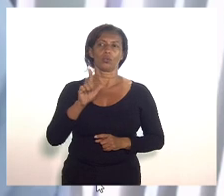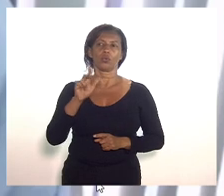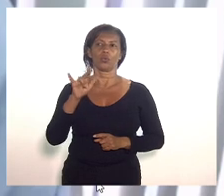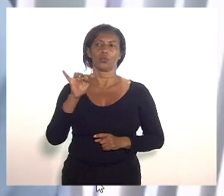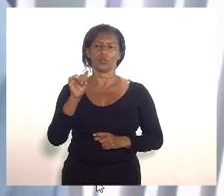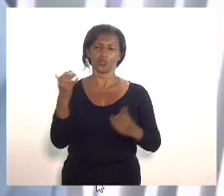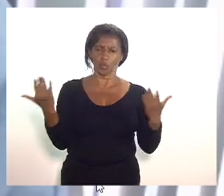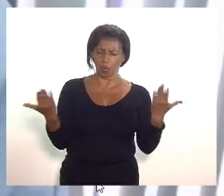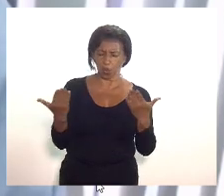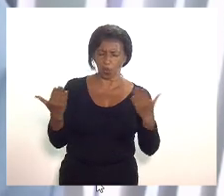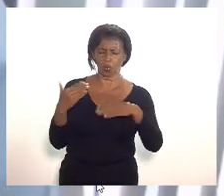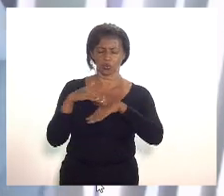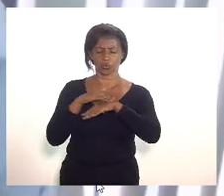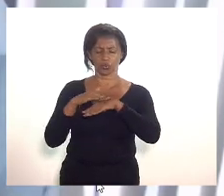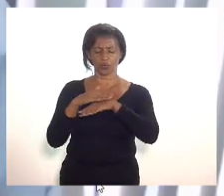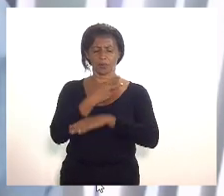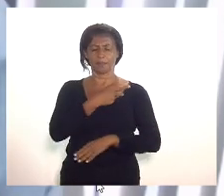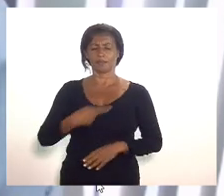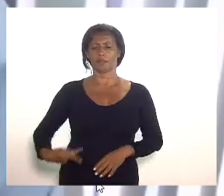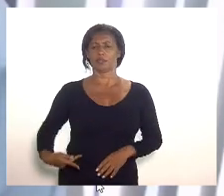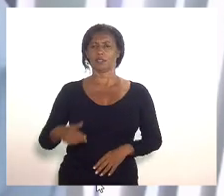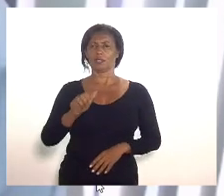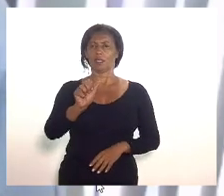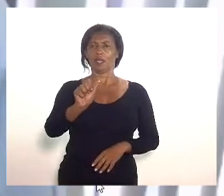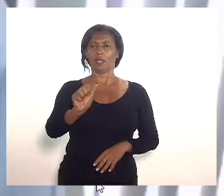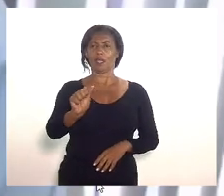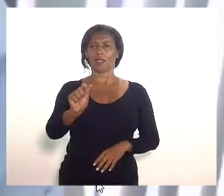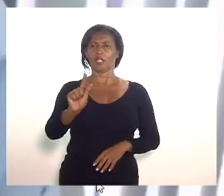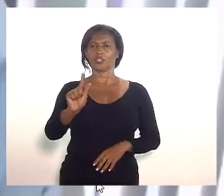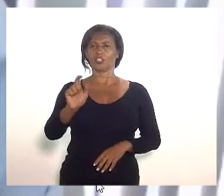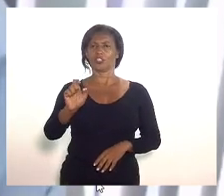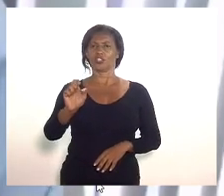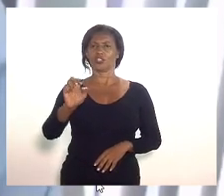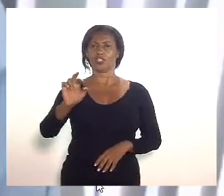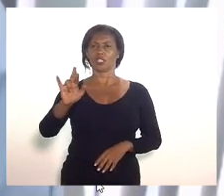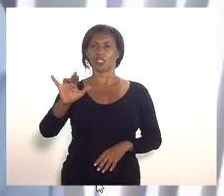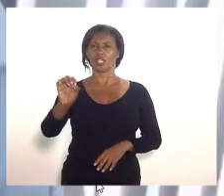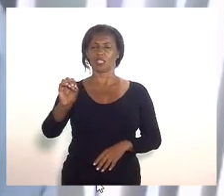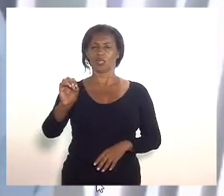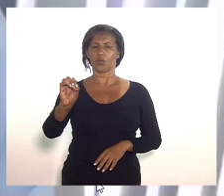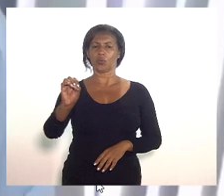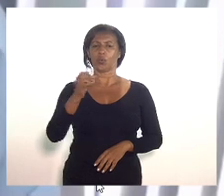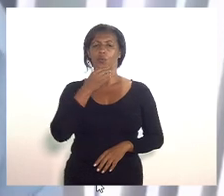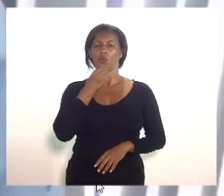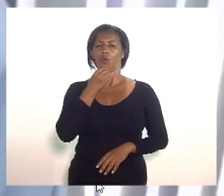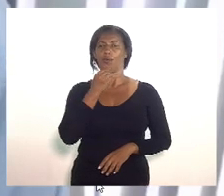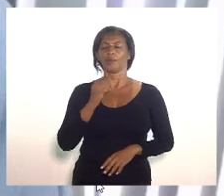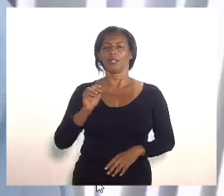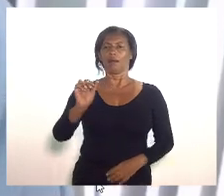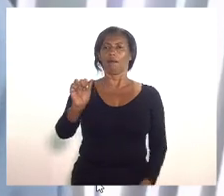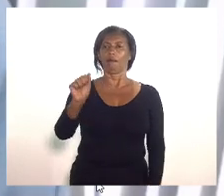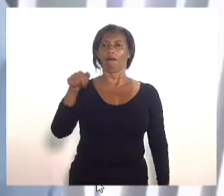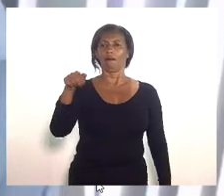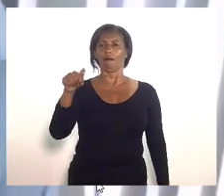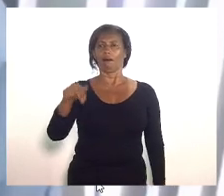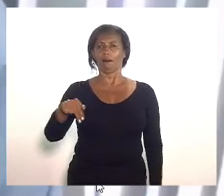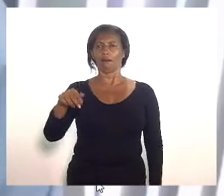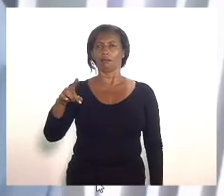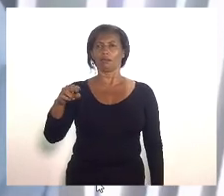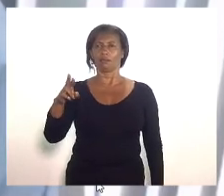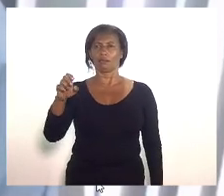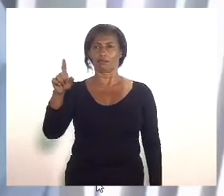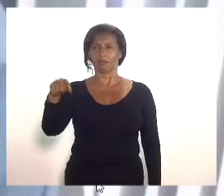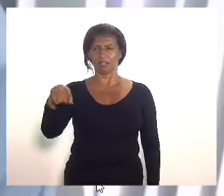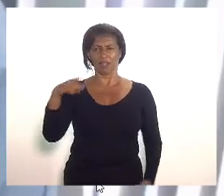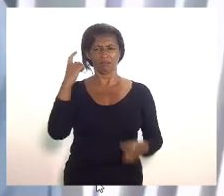o presidente da AG Rio o senhor André Vila também preocupado com essa questão que